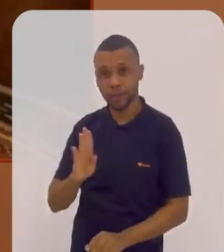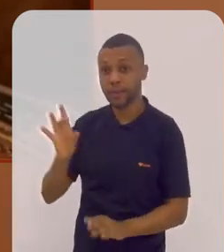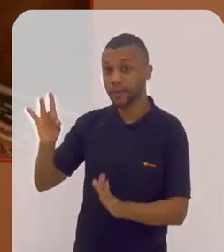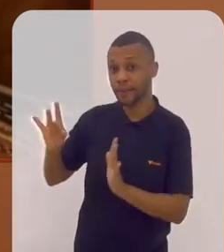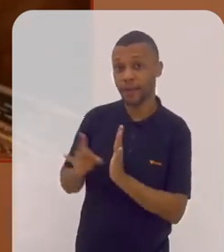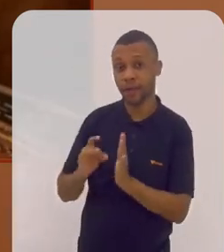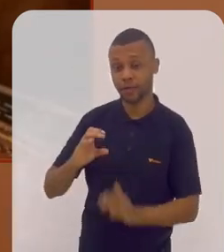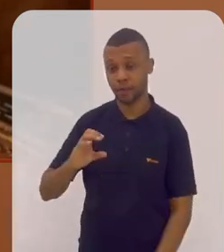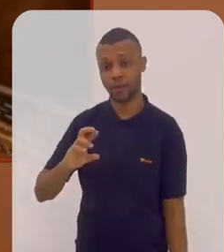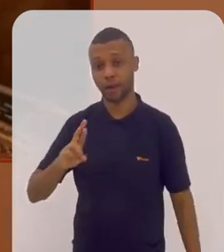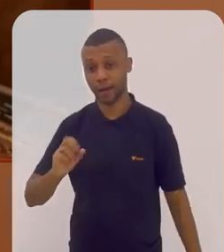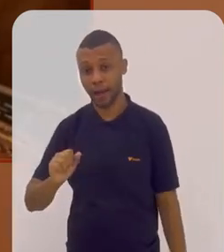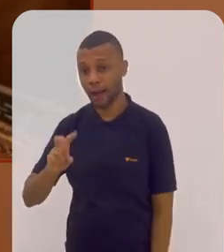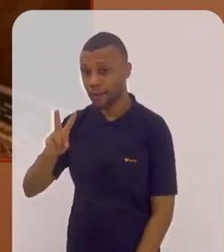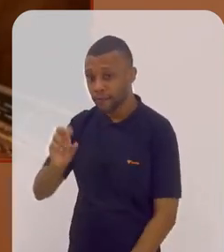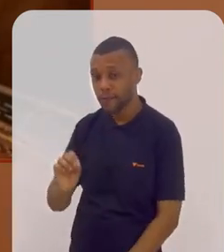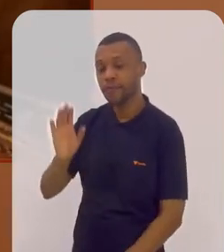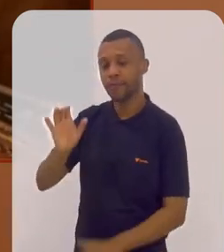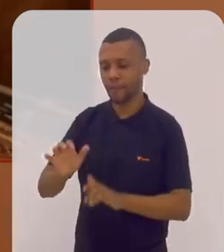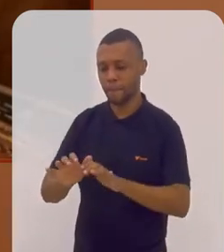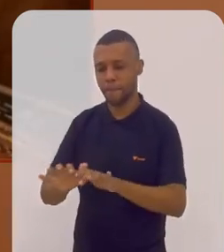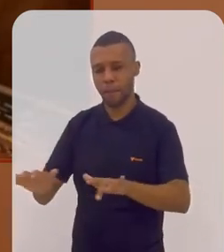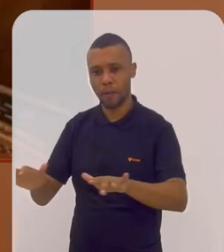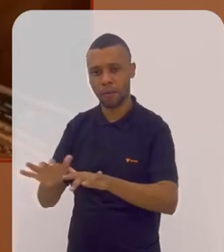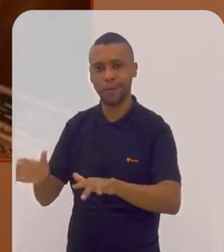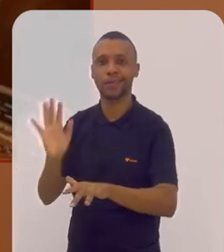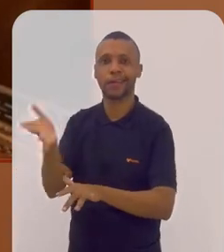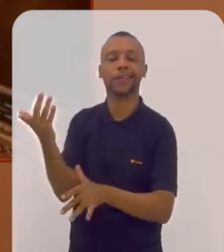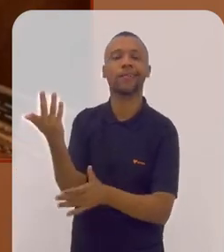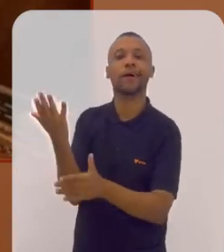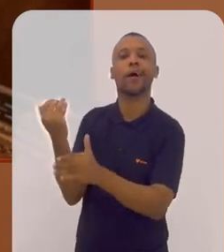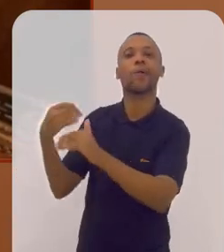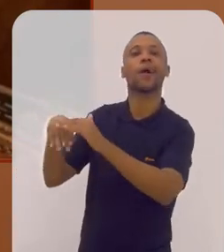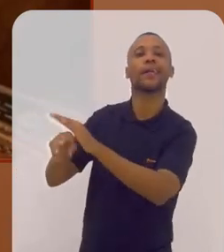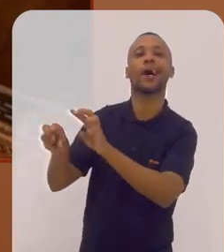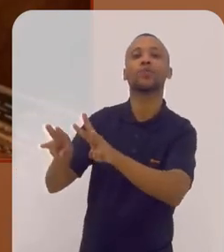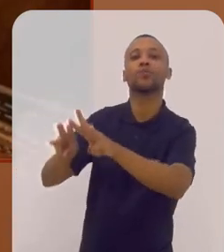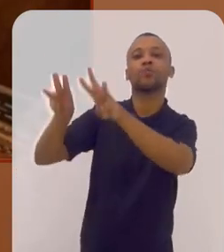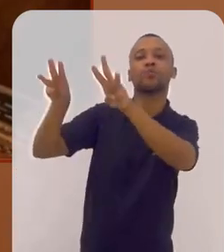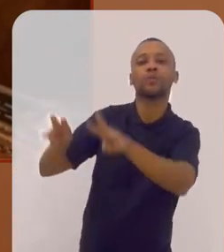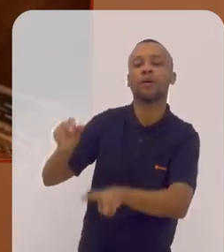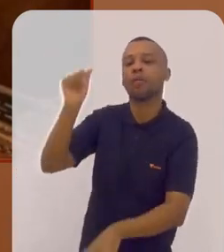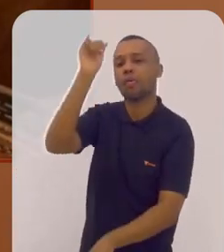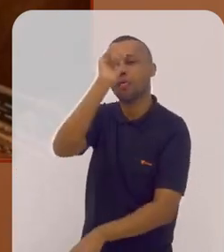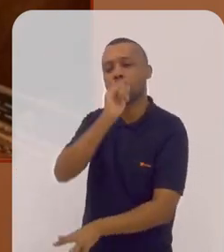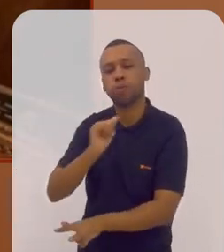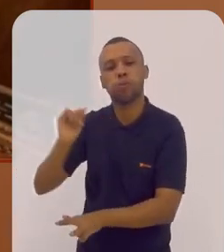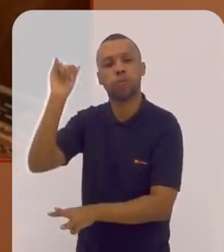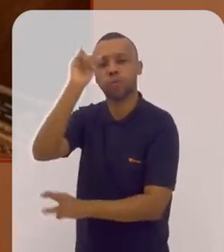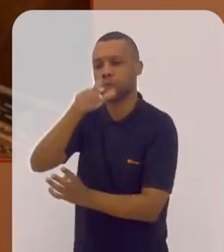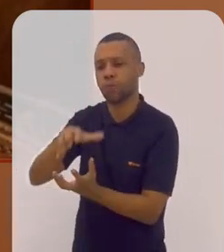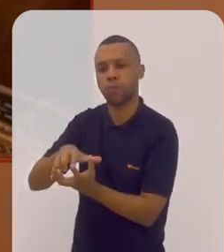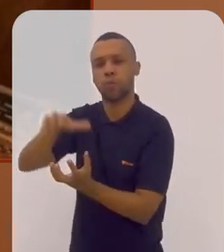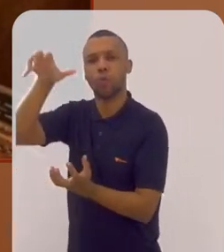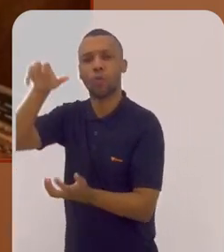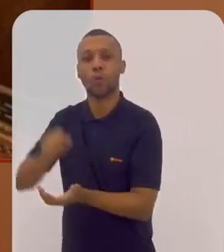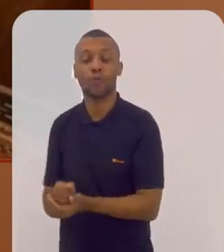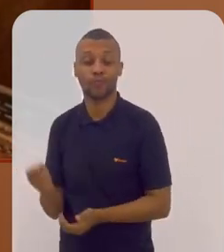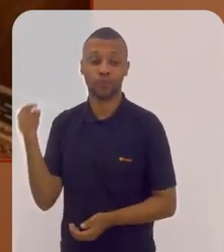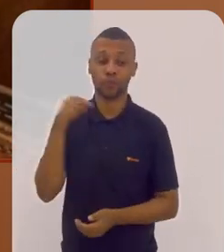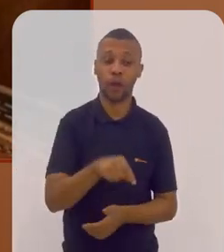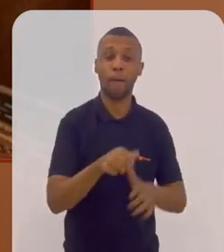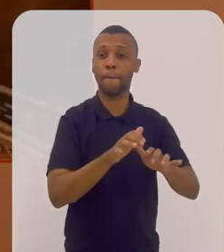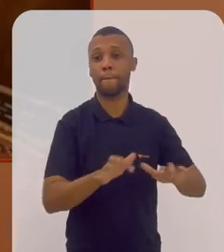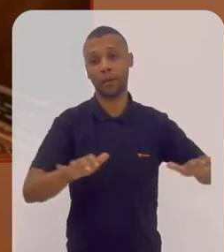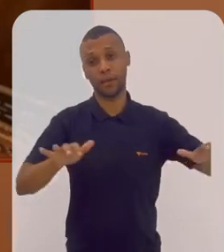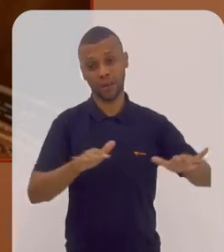cravo já estava, digamos assim, relegado aos museus, e o piano havia se tornado um instrumento de